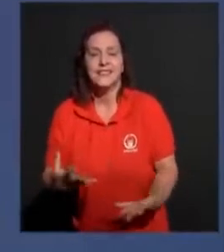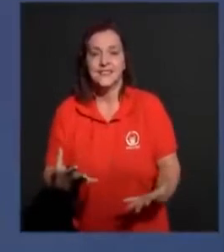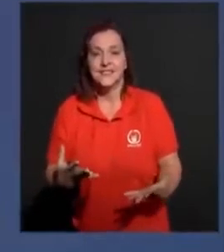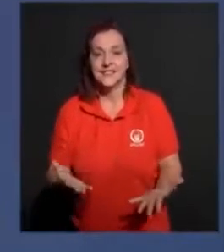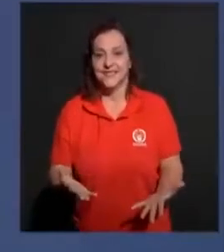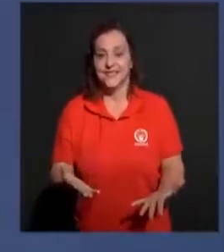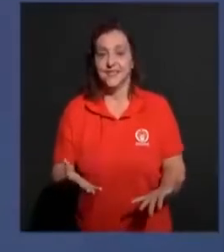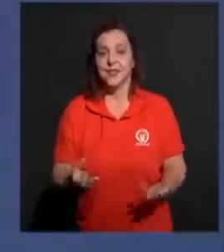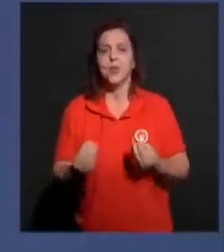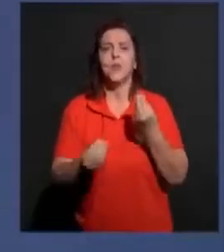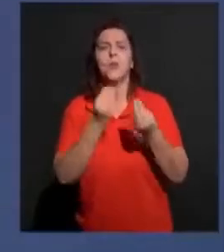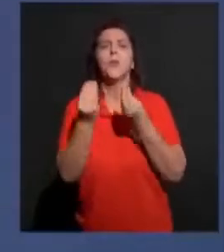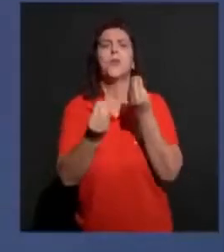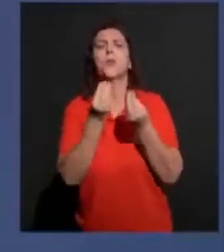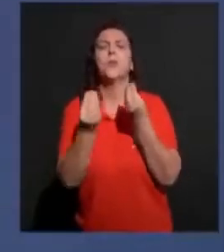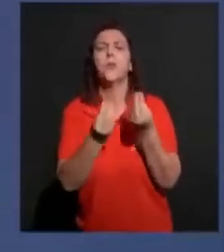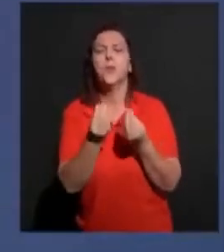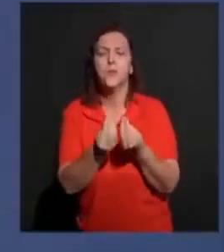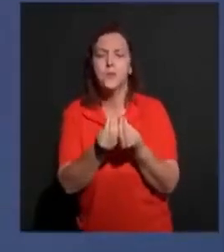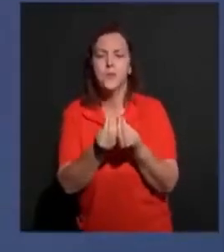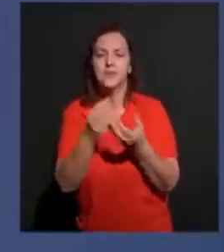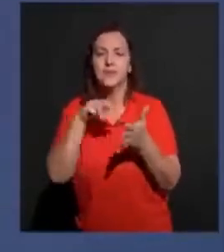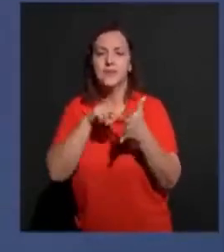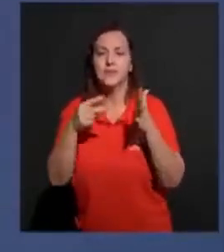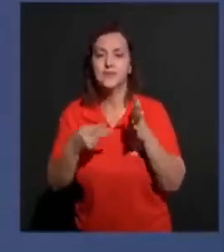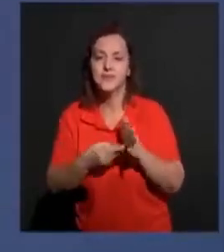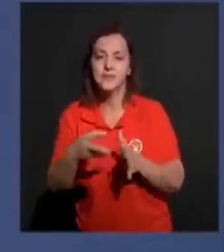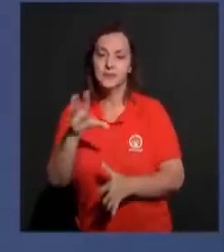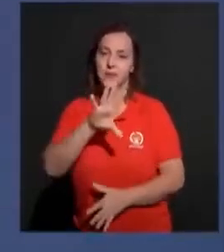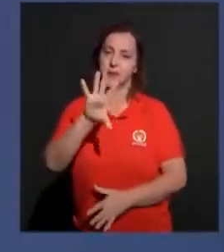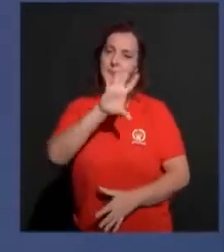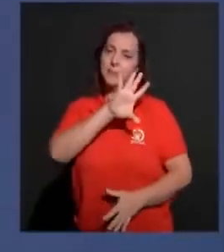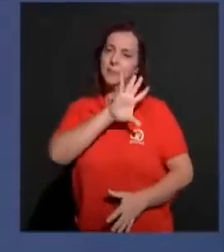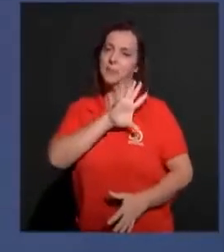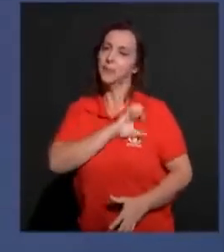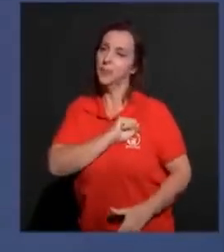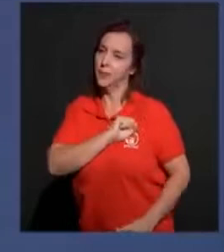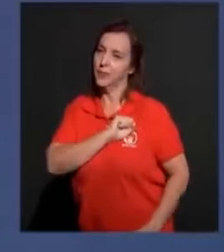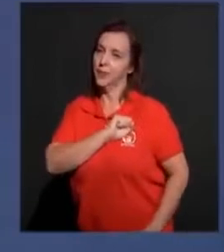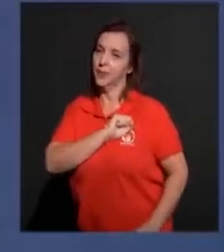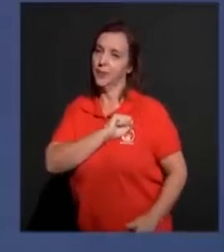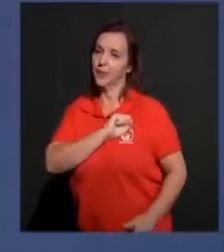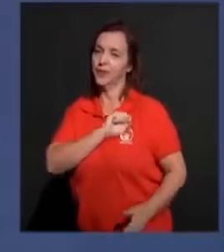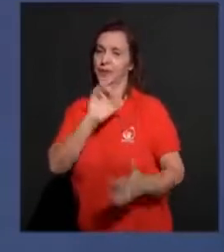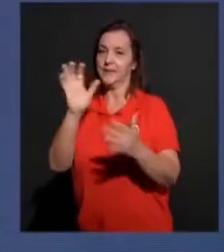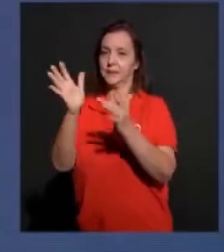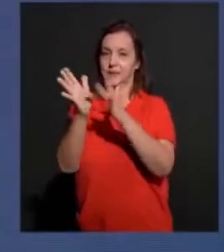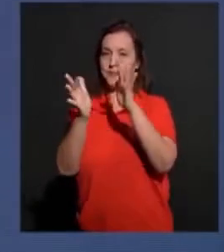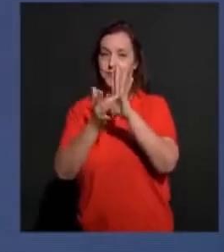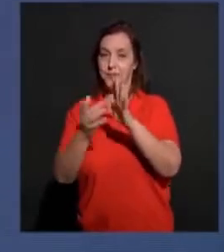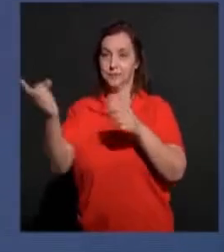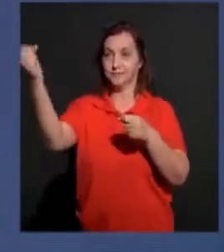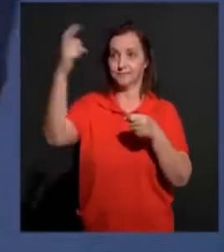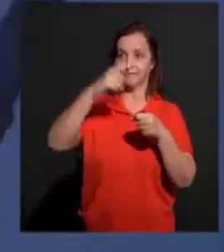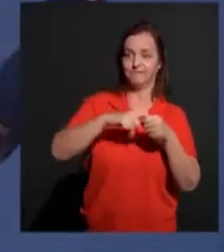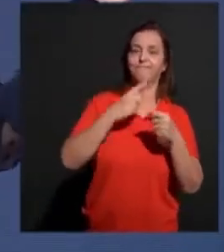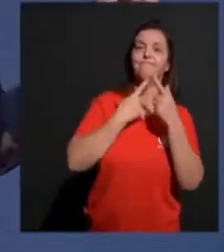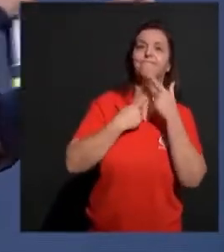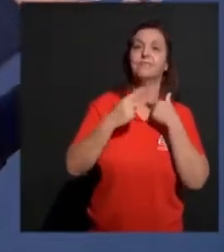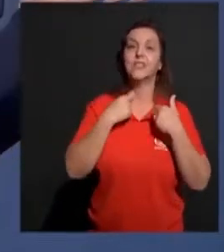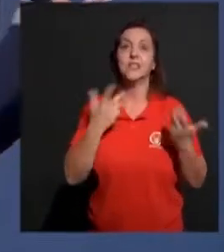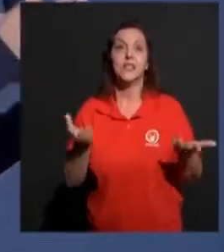você como é esse amor pela vinda de Cristo. Não é simplesmente colocarmos uma